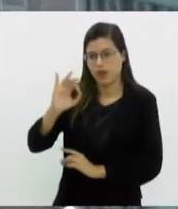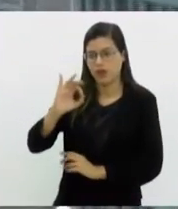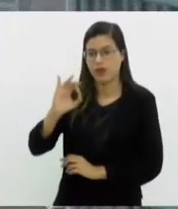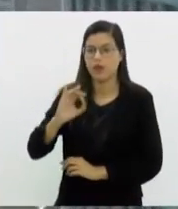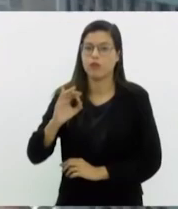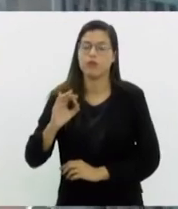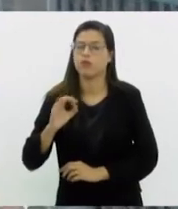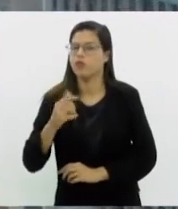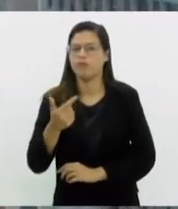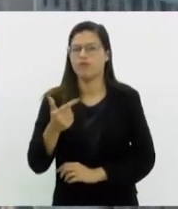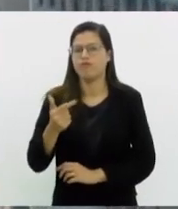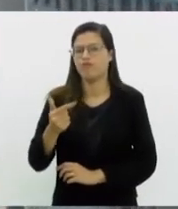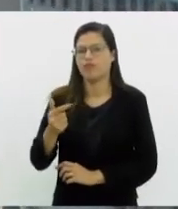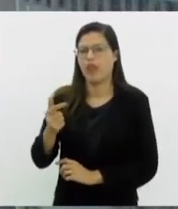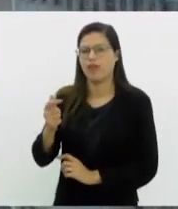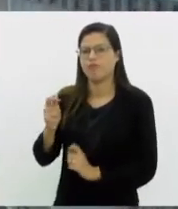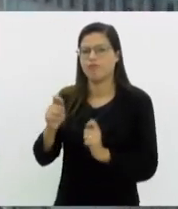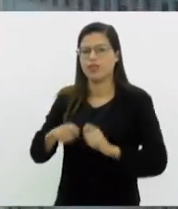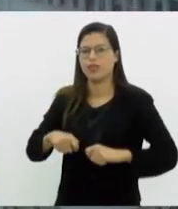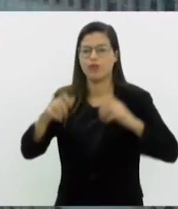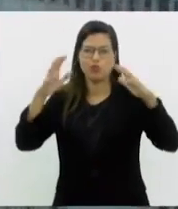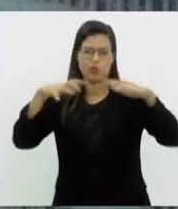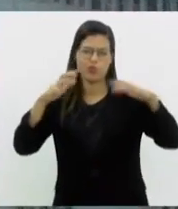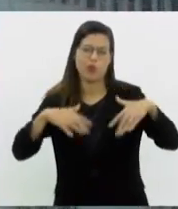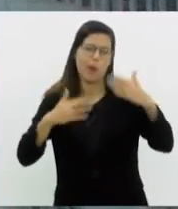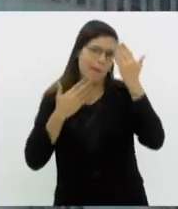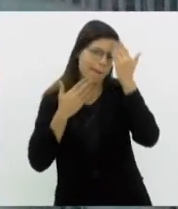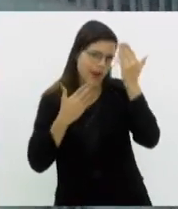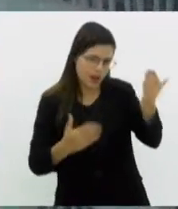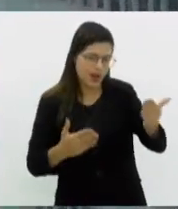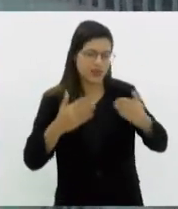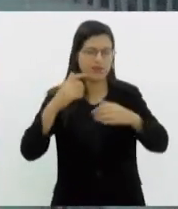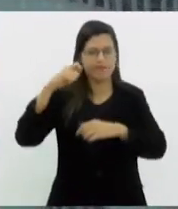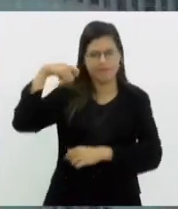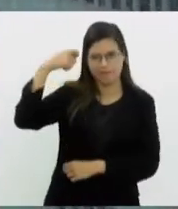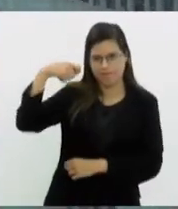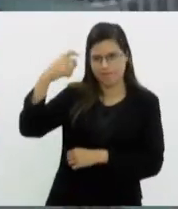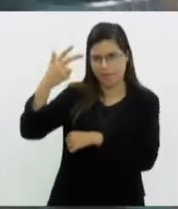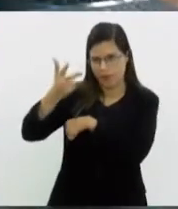tem previsão de chuva. Obrigado, Beterraba, pelas imagens de hoje.